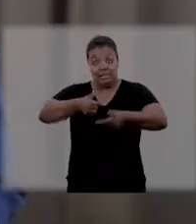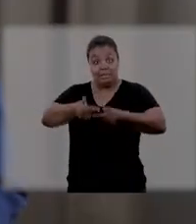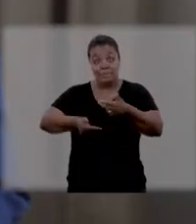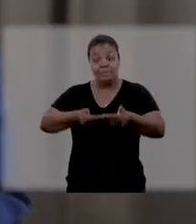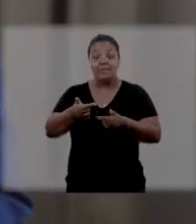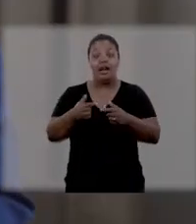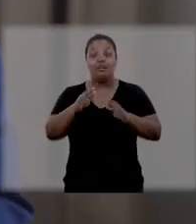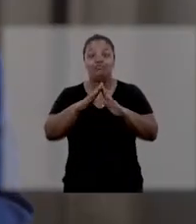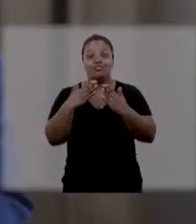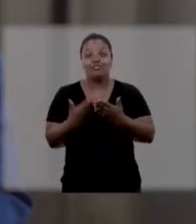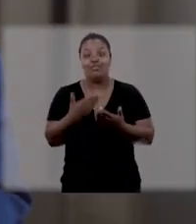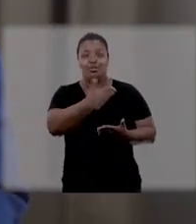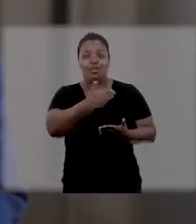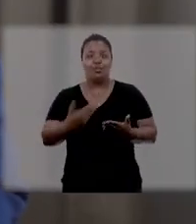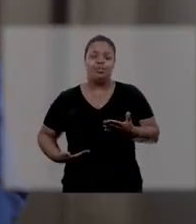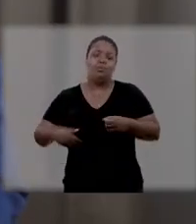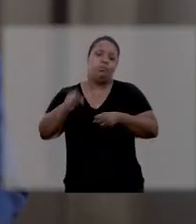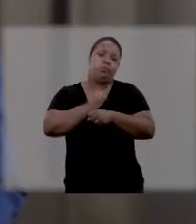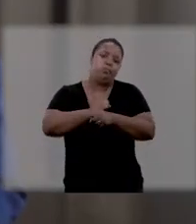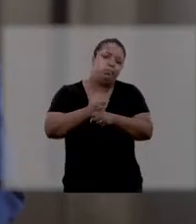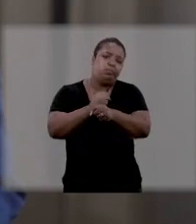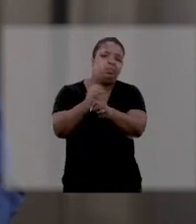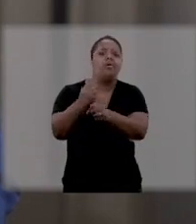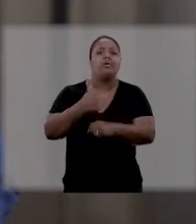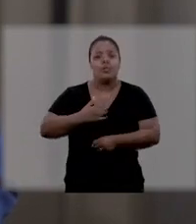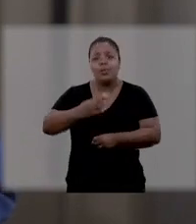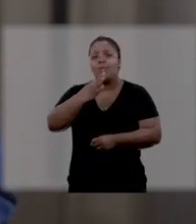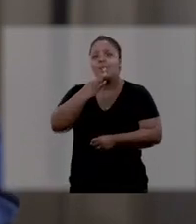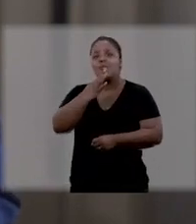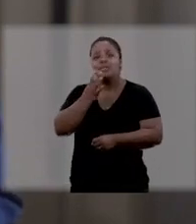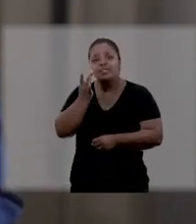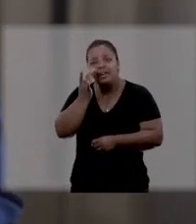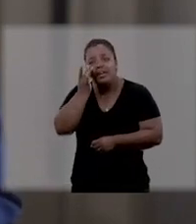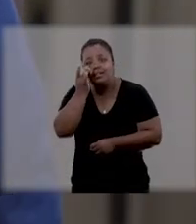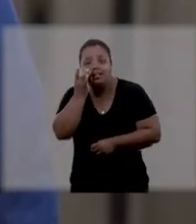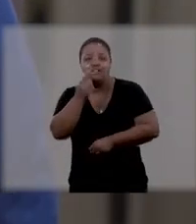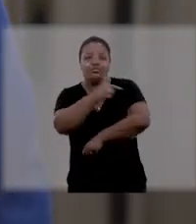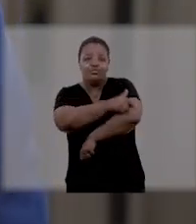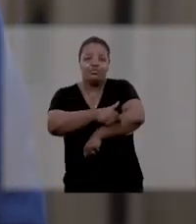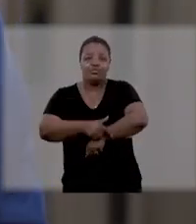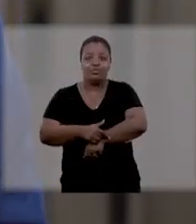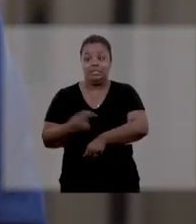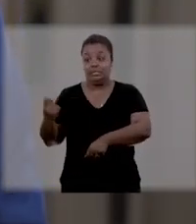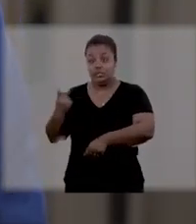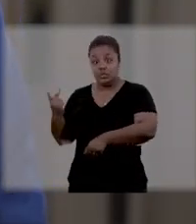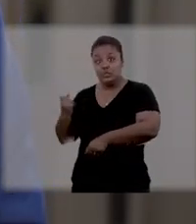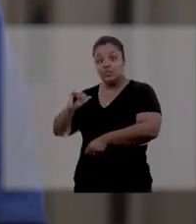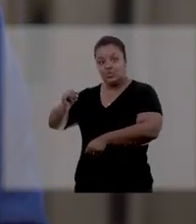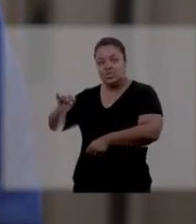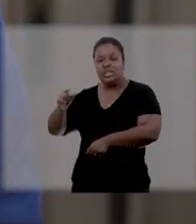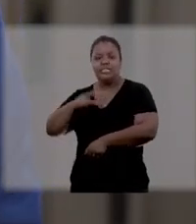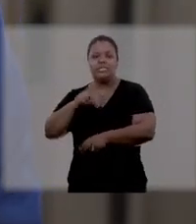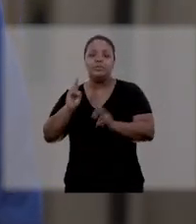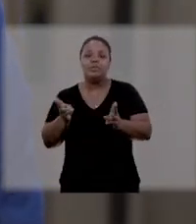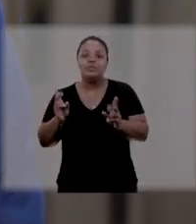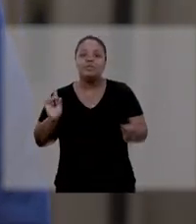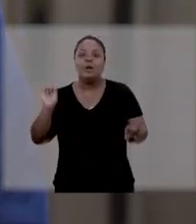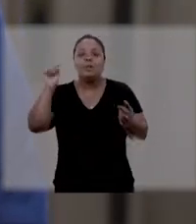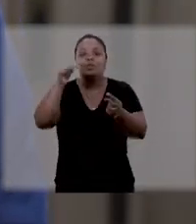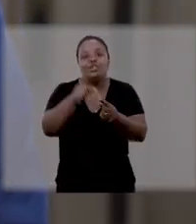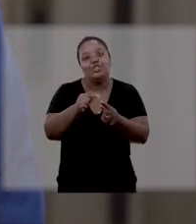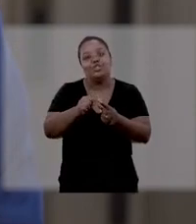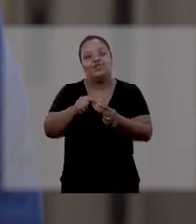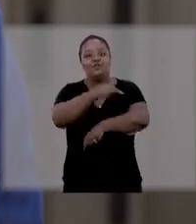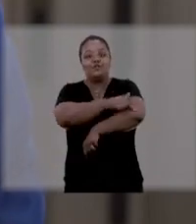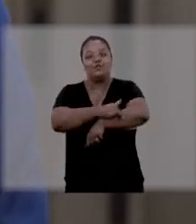Trabalho em uma instituição de ensino público há muitos anos. Eu conheço a realidade da educação. A Juliana e eu temos os mesmos ideais para uma